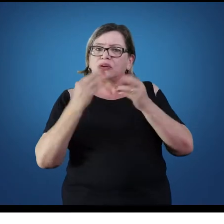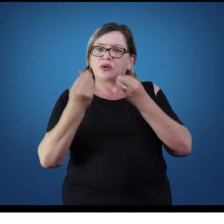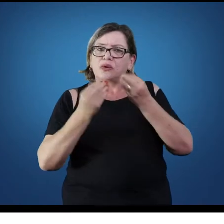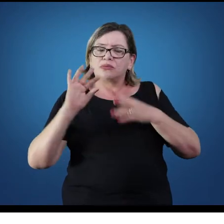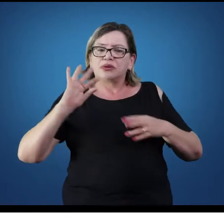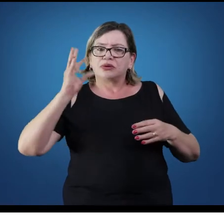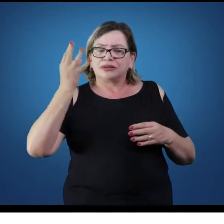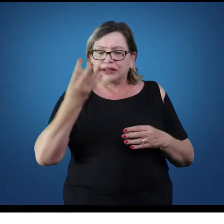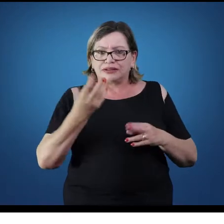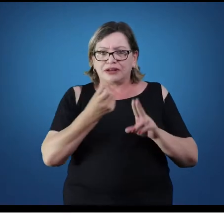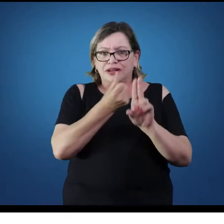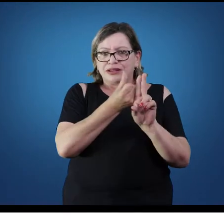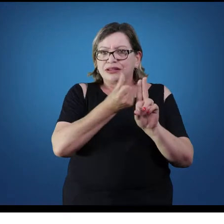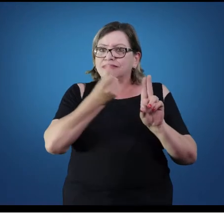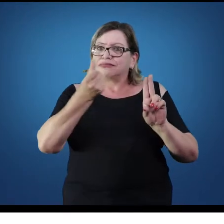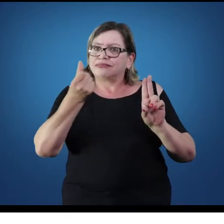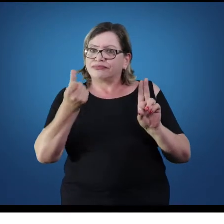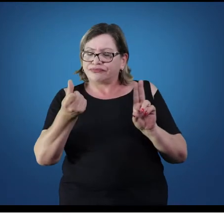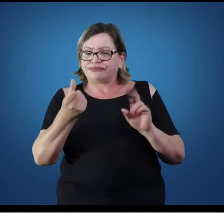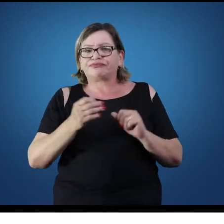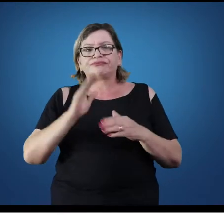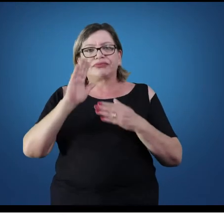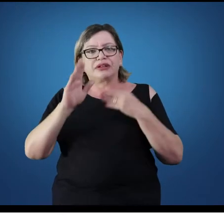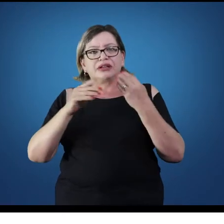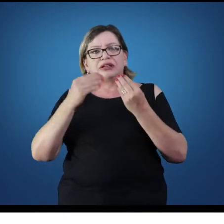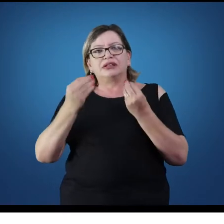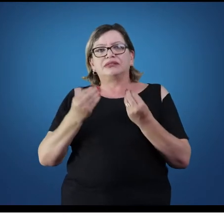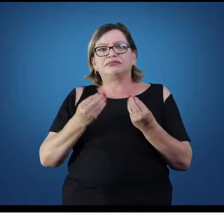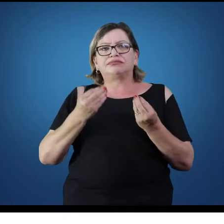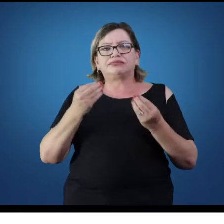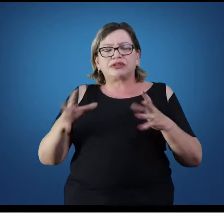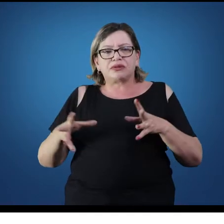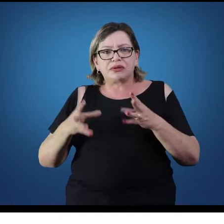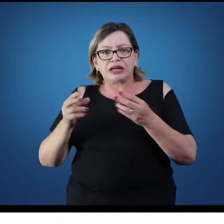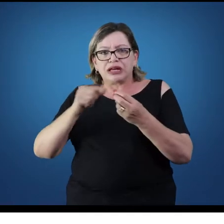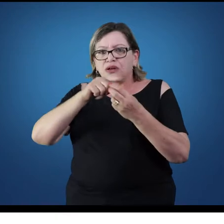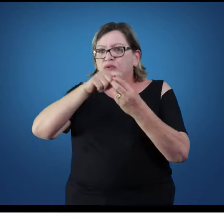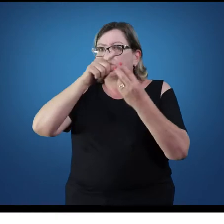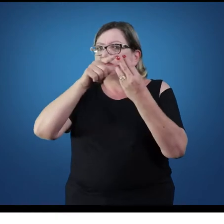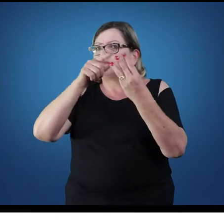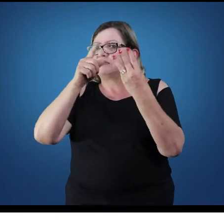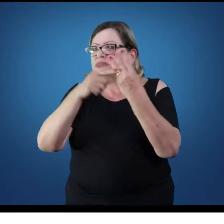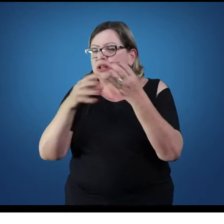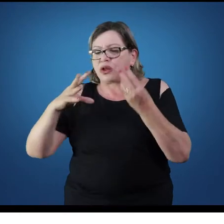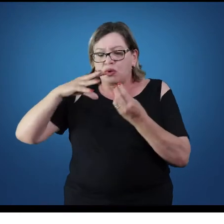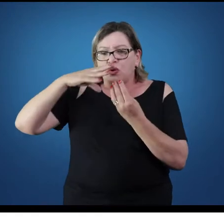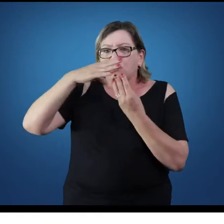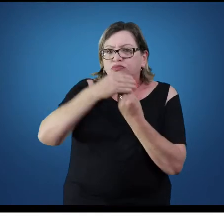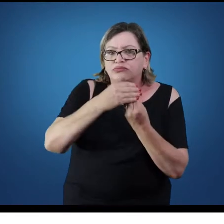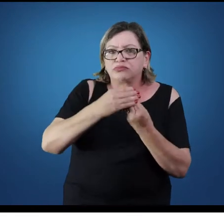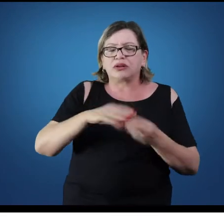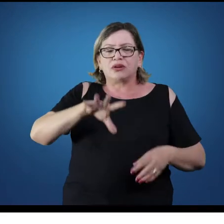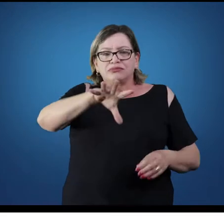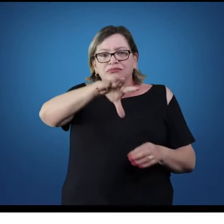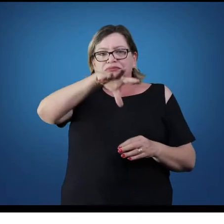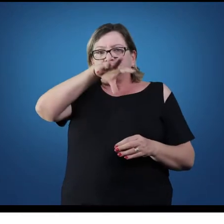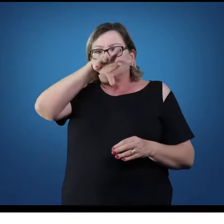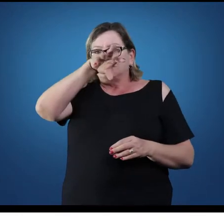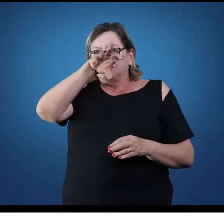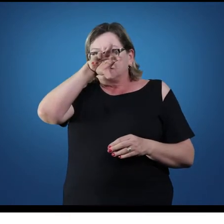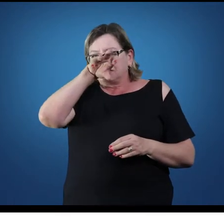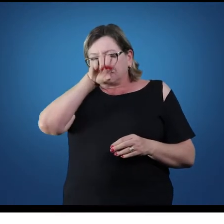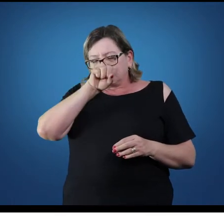Na unidade 6, nós vamos então, como eu falei, juntar três aparelhos específicos. O aparelho respiratório,